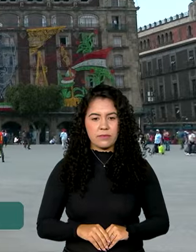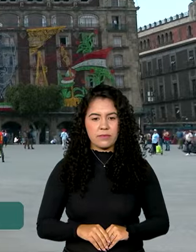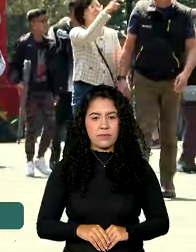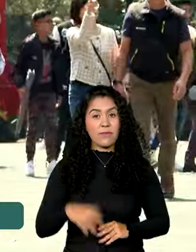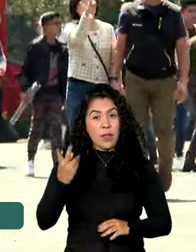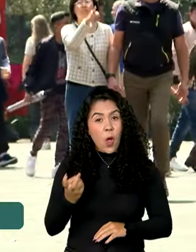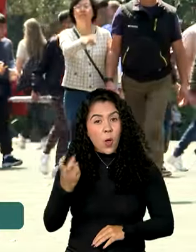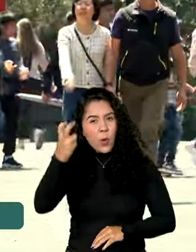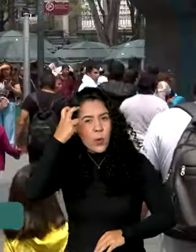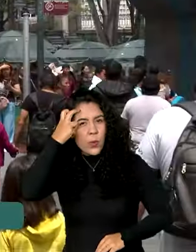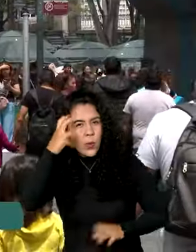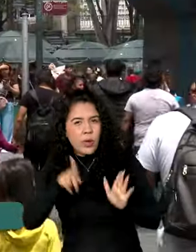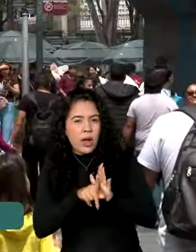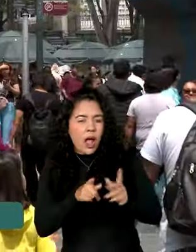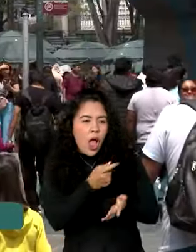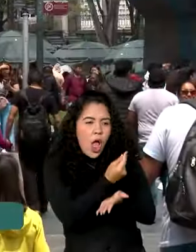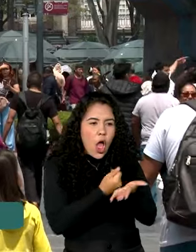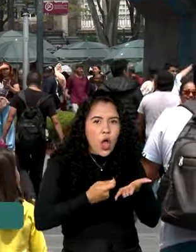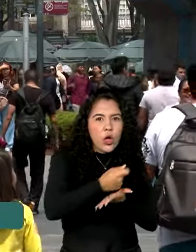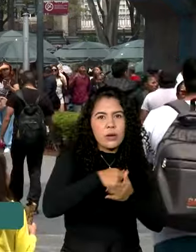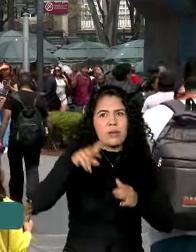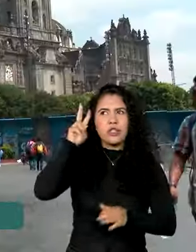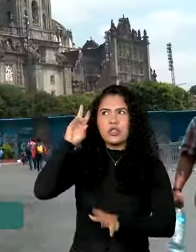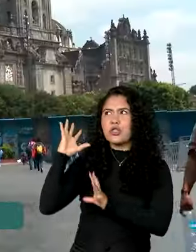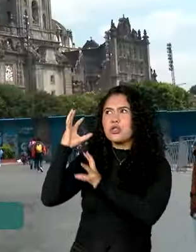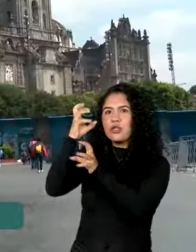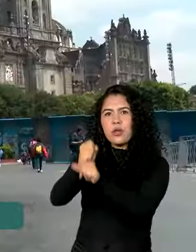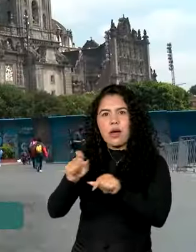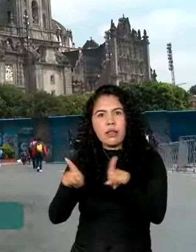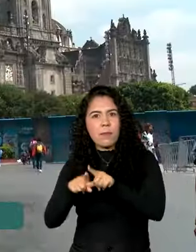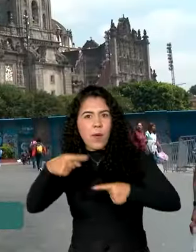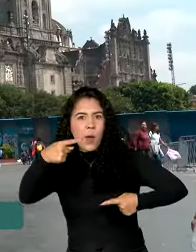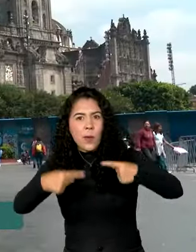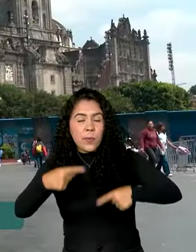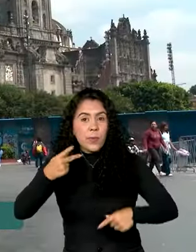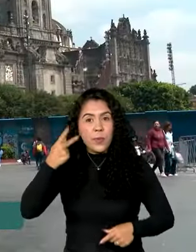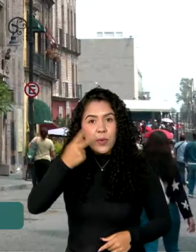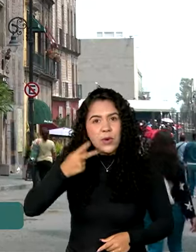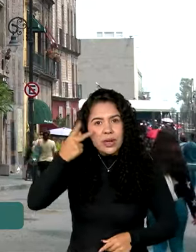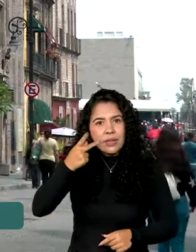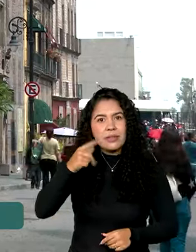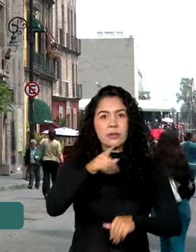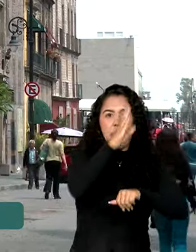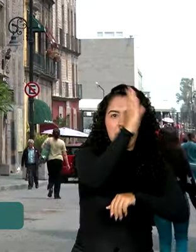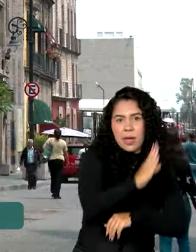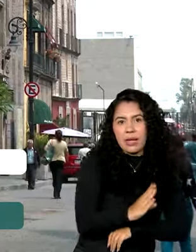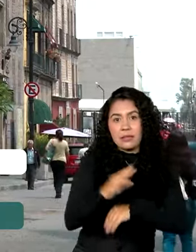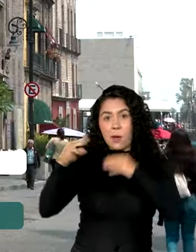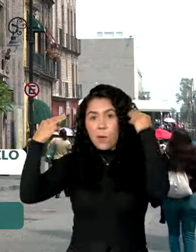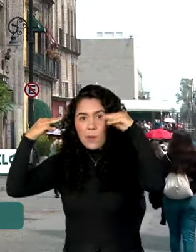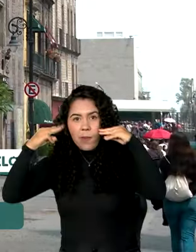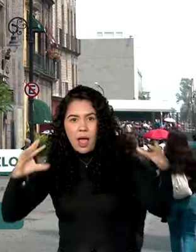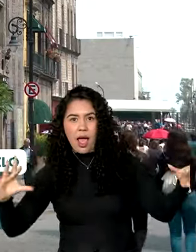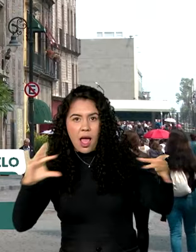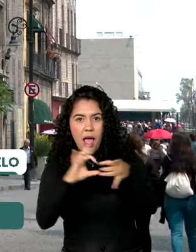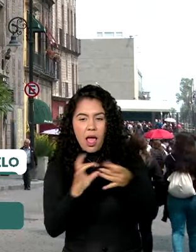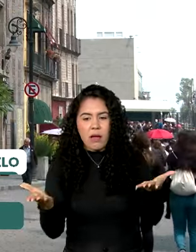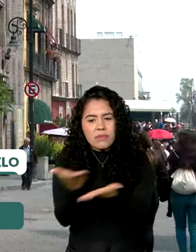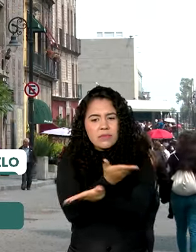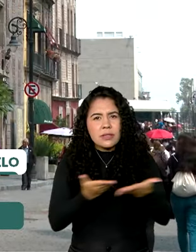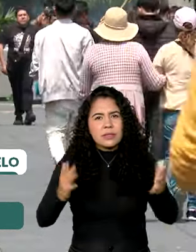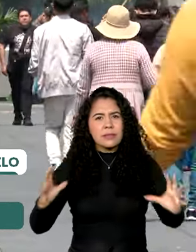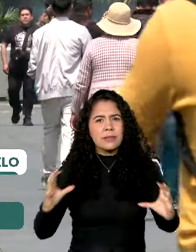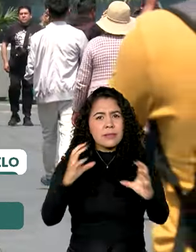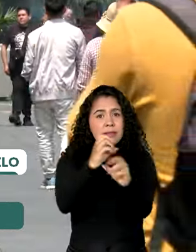Cultura, economia, história, política. Os laços que unem Brasil e México foram construídos ao longo de 190